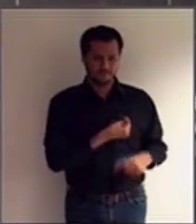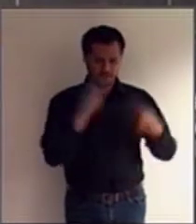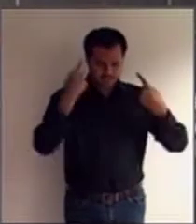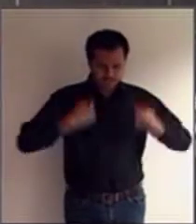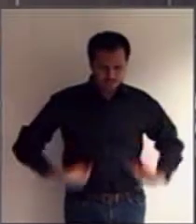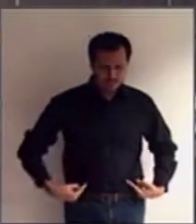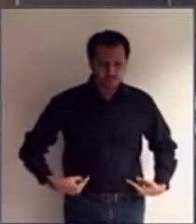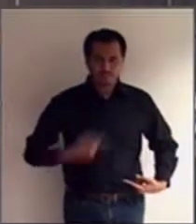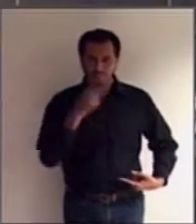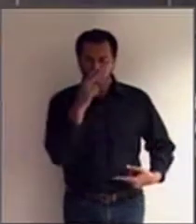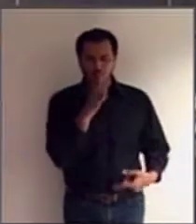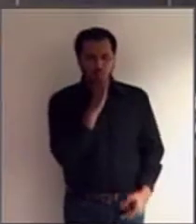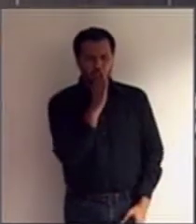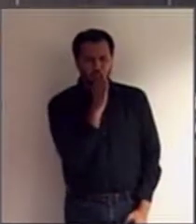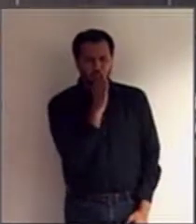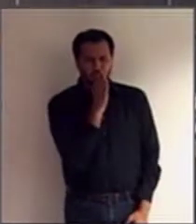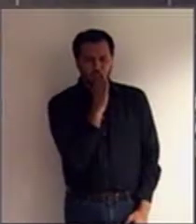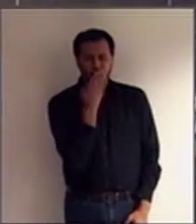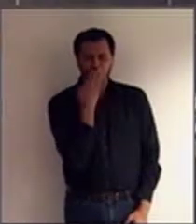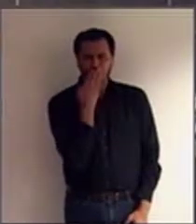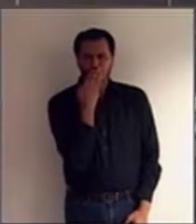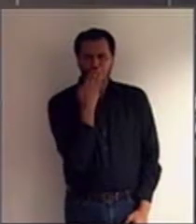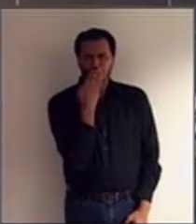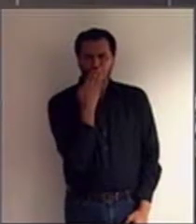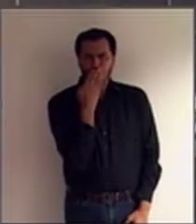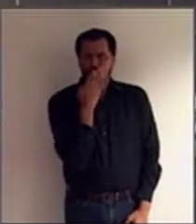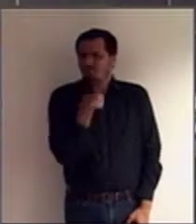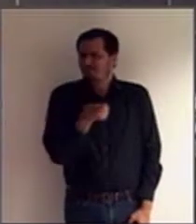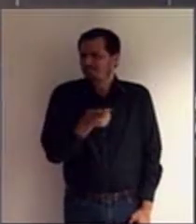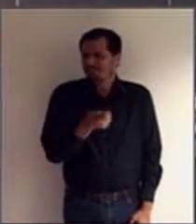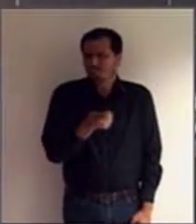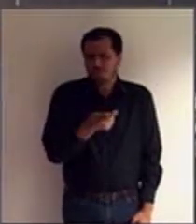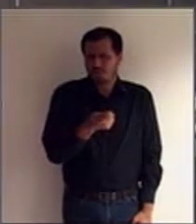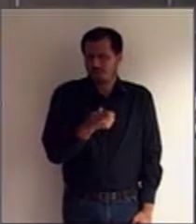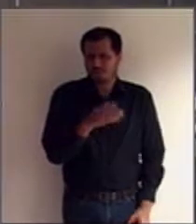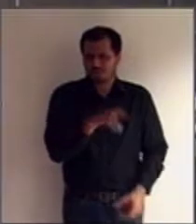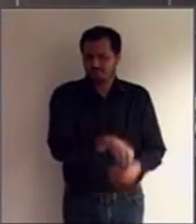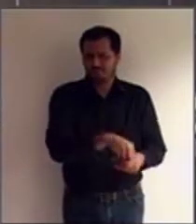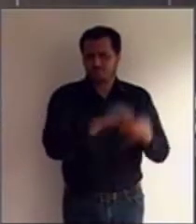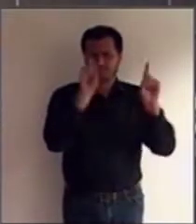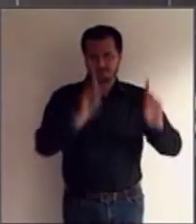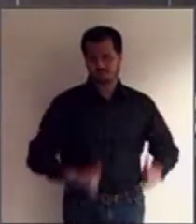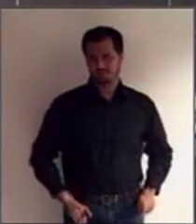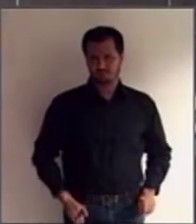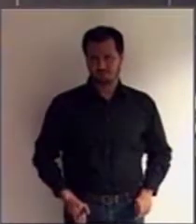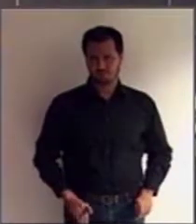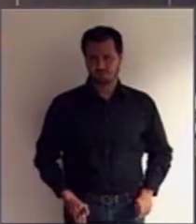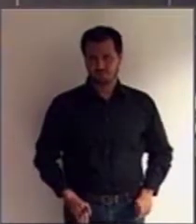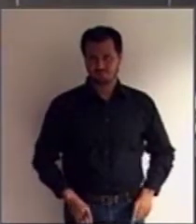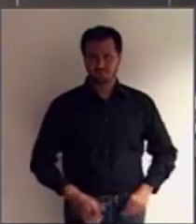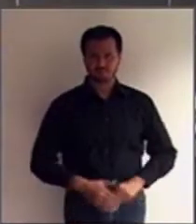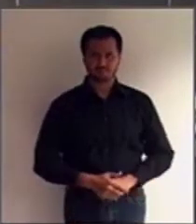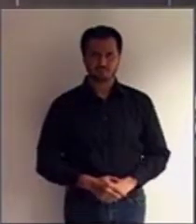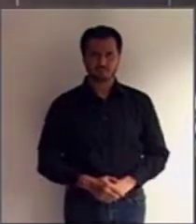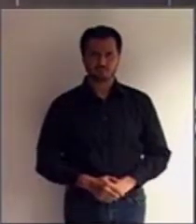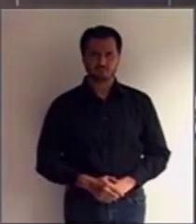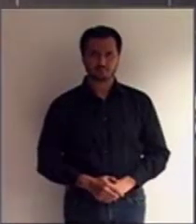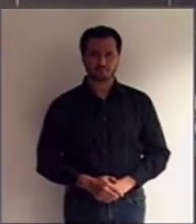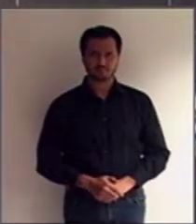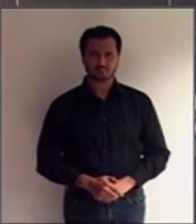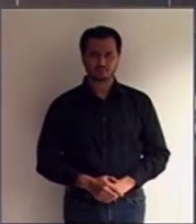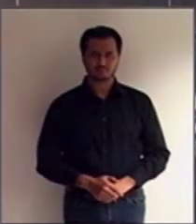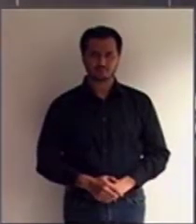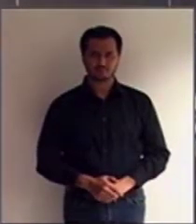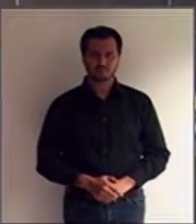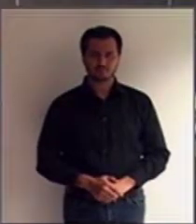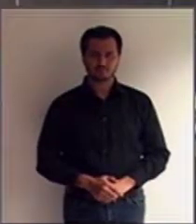é uma situação quase inexistente no campo da deficiência. por mais difícil que